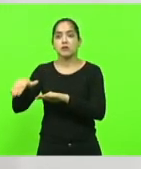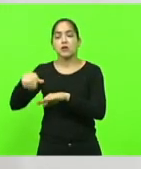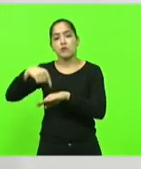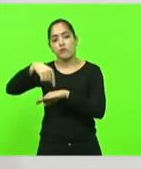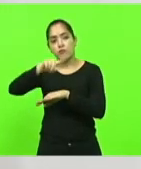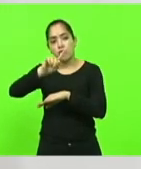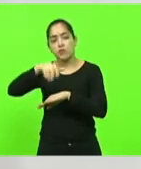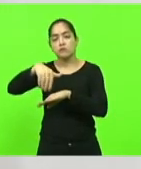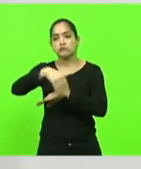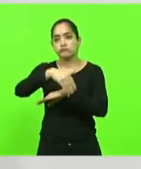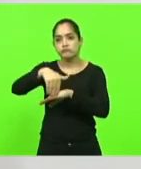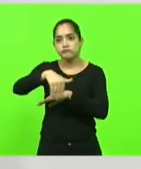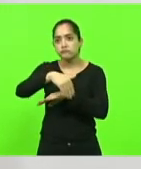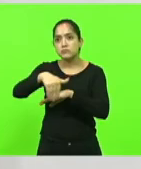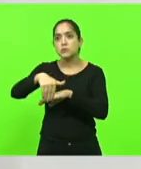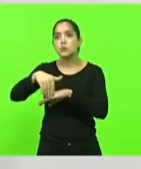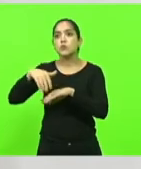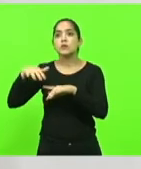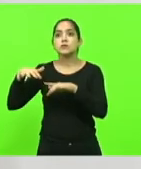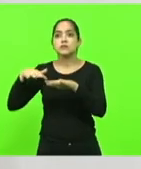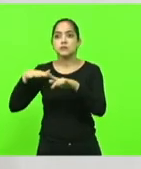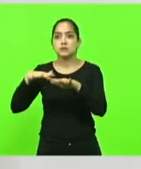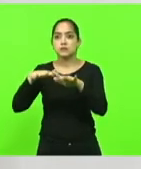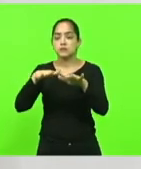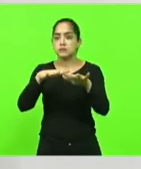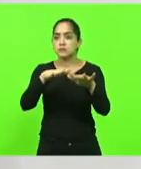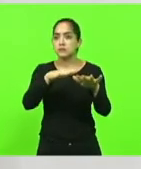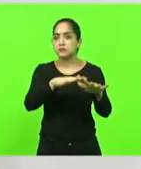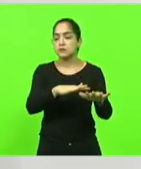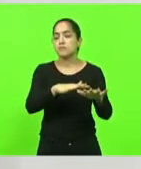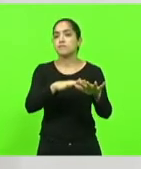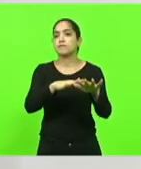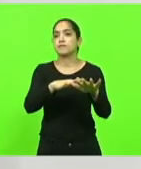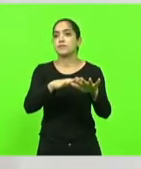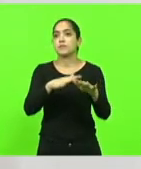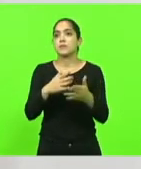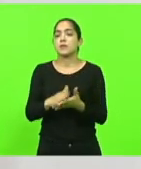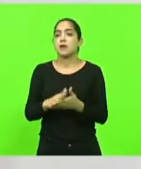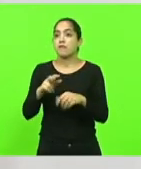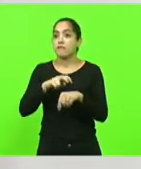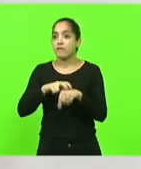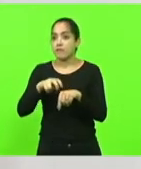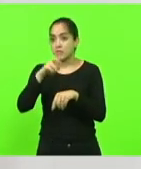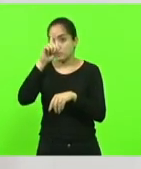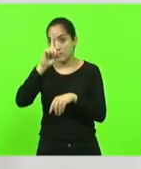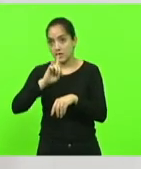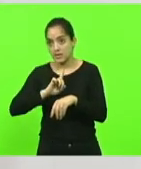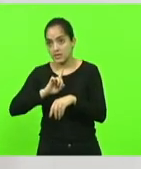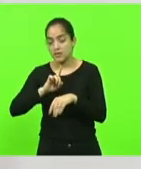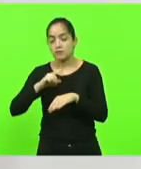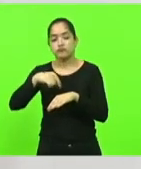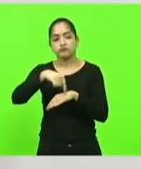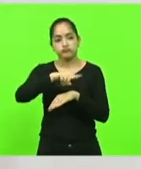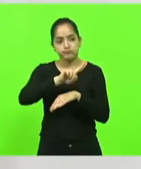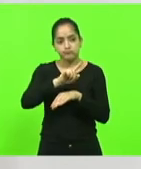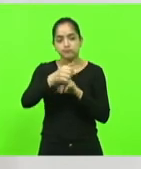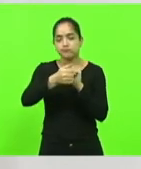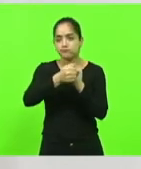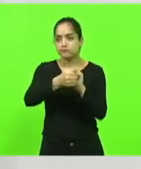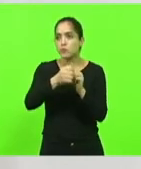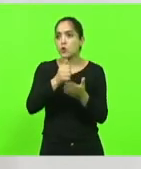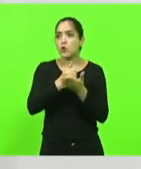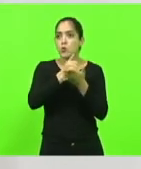Foram as ruas desta nação, vestindo verde e amarelo. Eu mesmo, para dar exemplo, para entrar nessa pegada